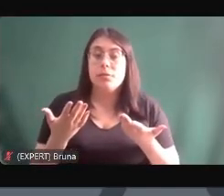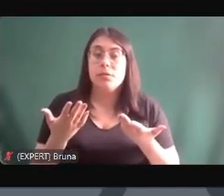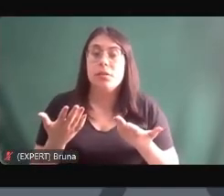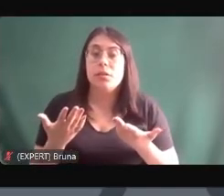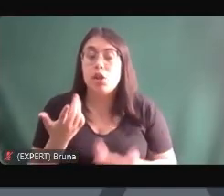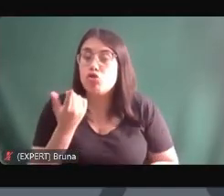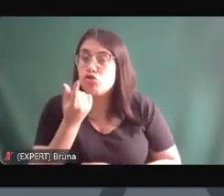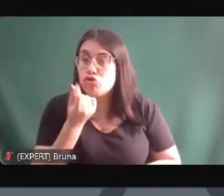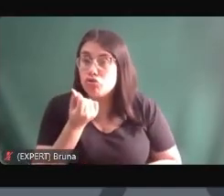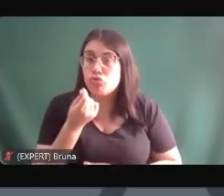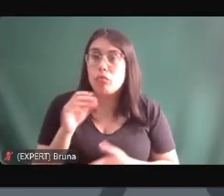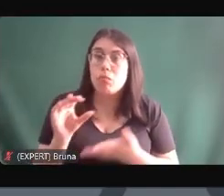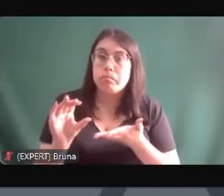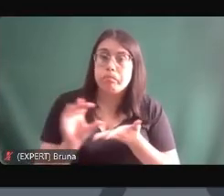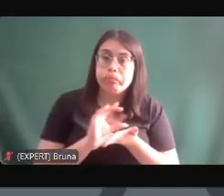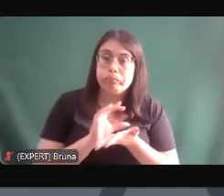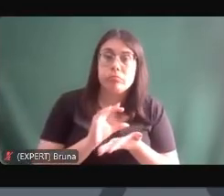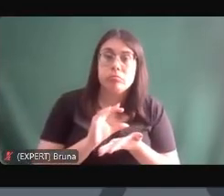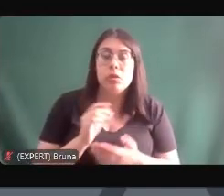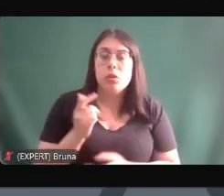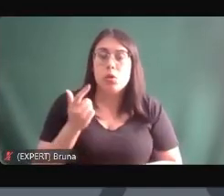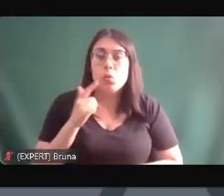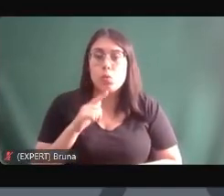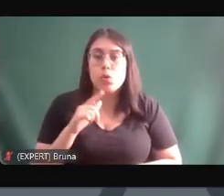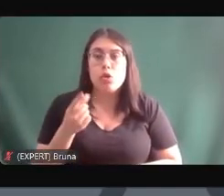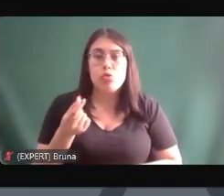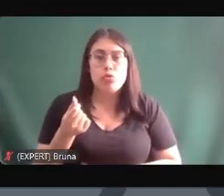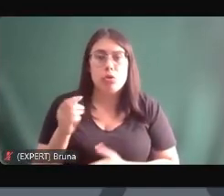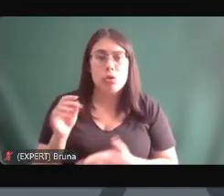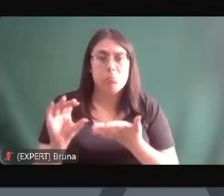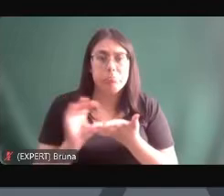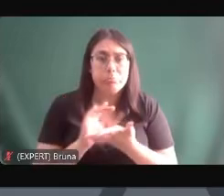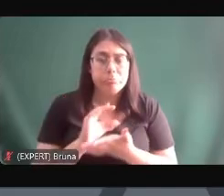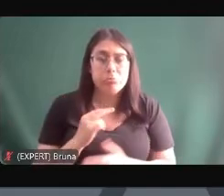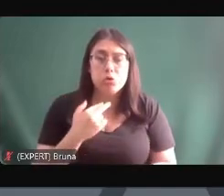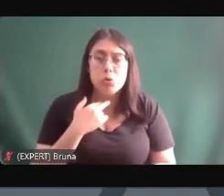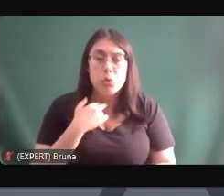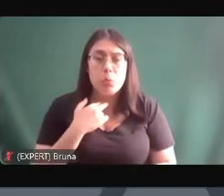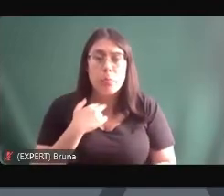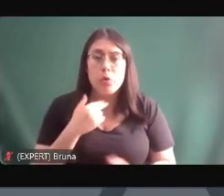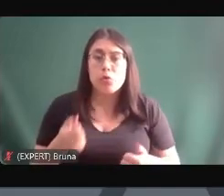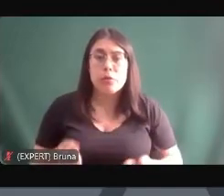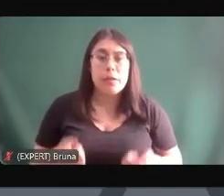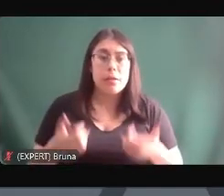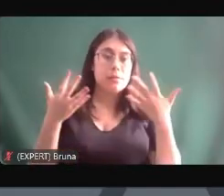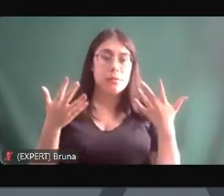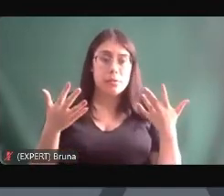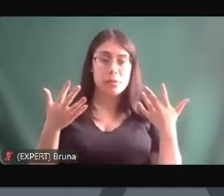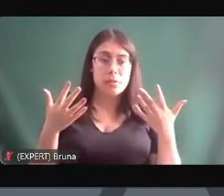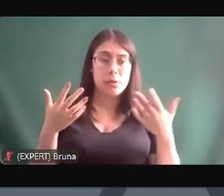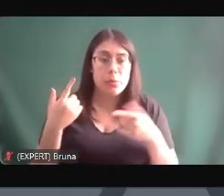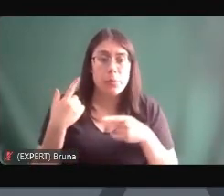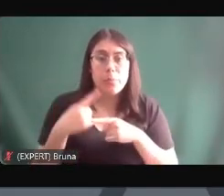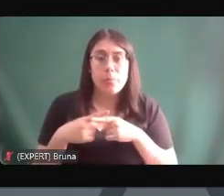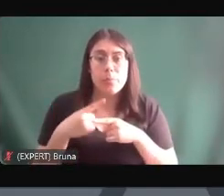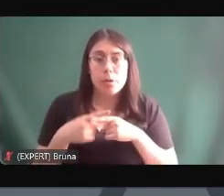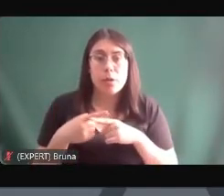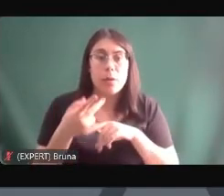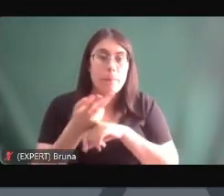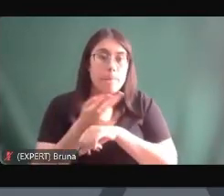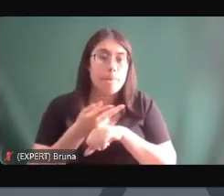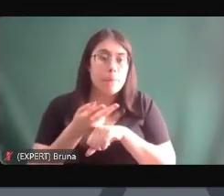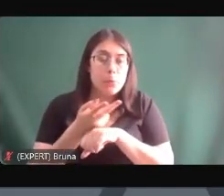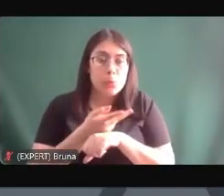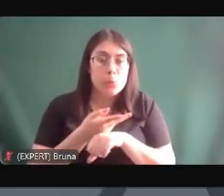a ganhar dinheiro ele passa a ganhar dinheiro e não pode gastar esse dinheiro porque ele está sendo procurado ele está